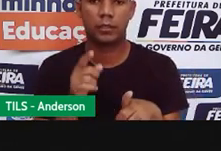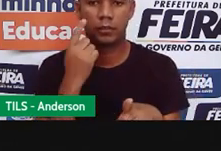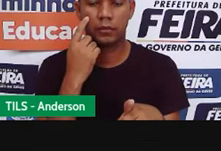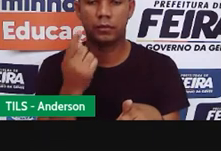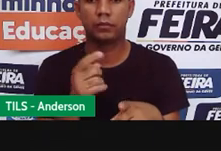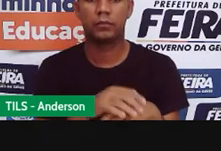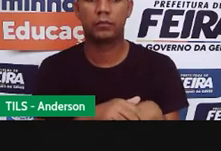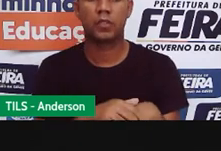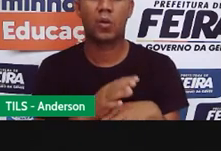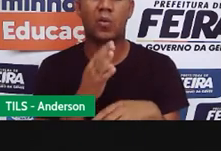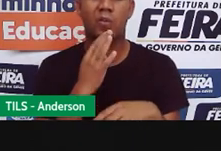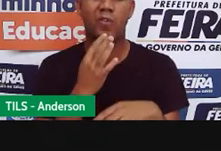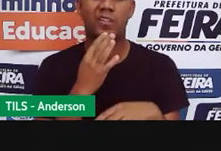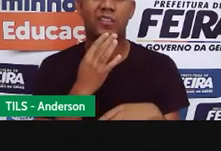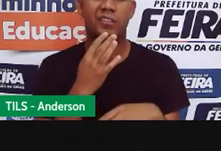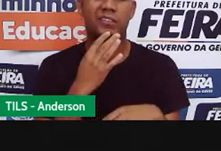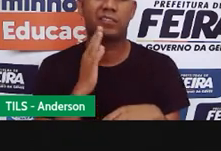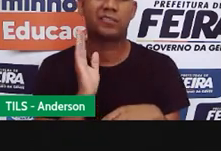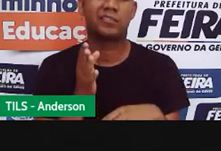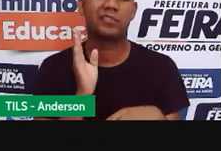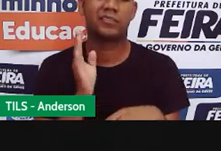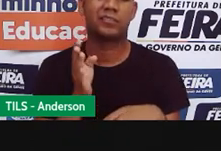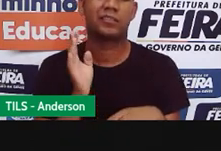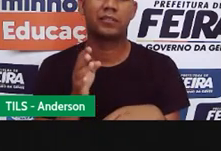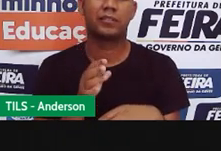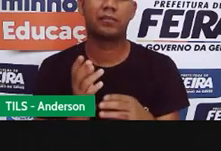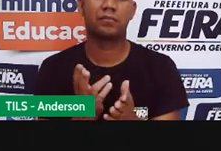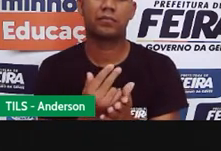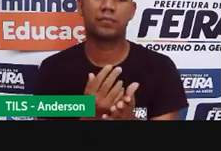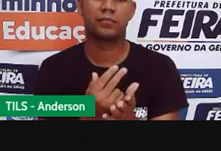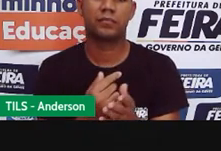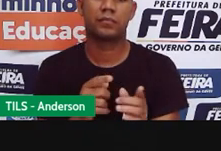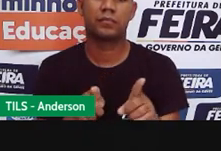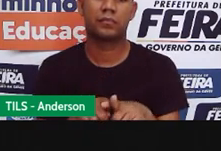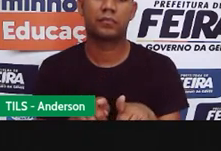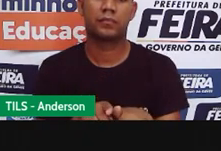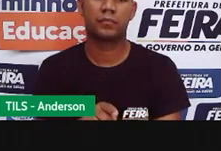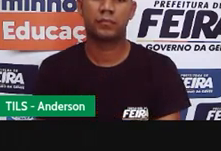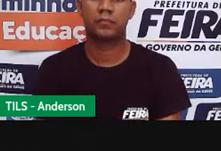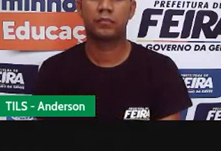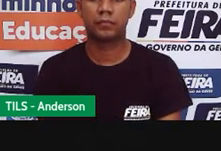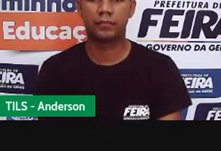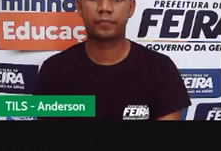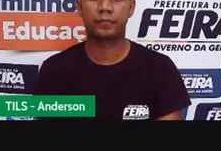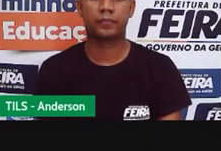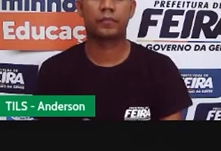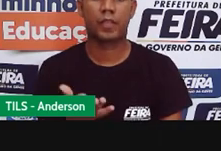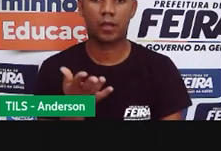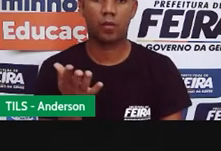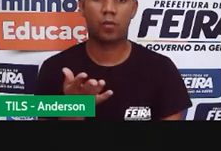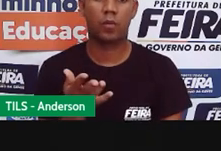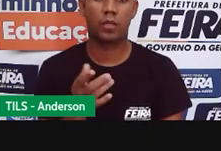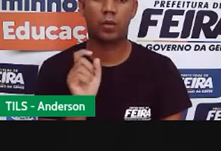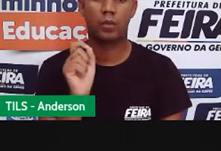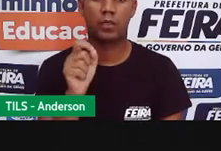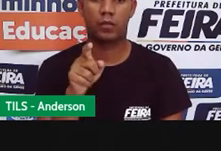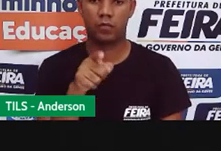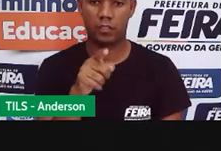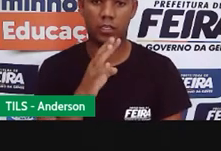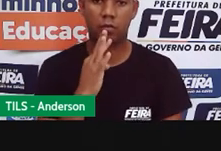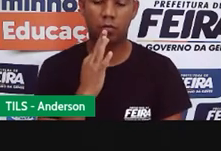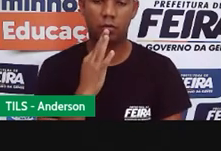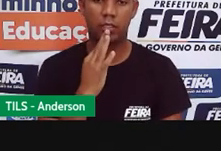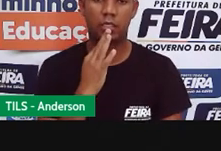que nós já conhecemos das figuras geométricas agora que você já sabe identificar as